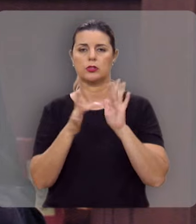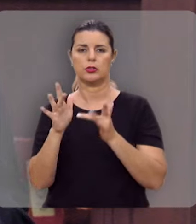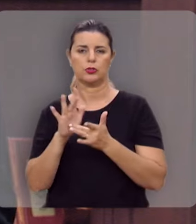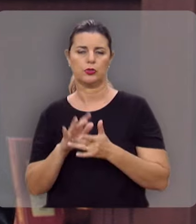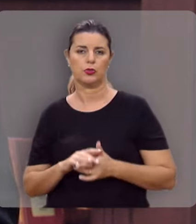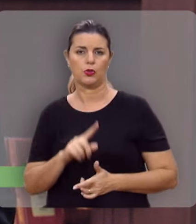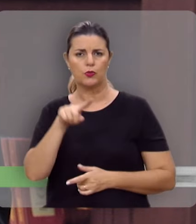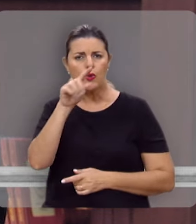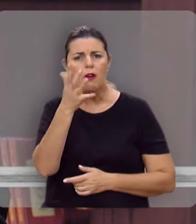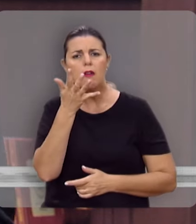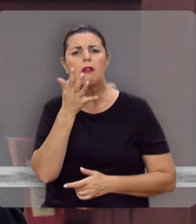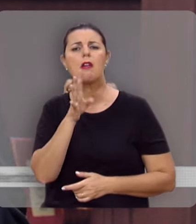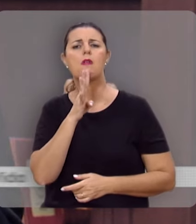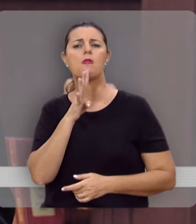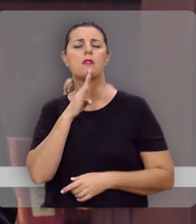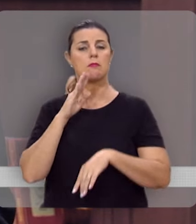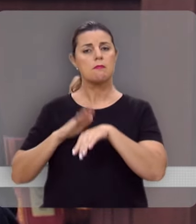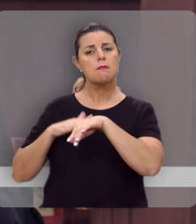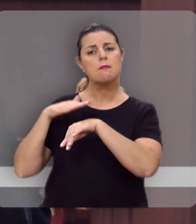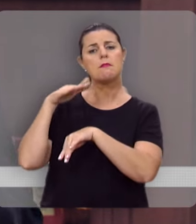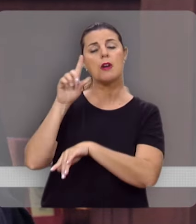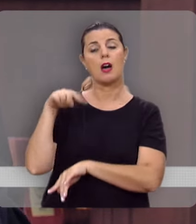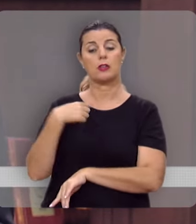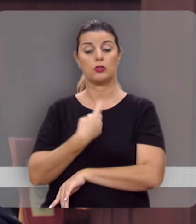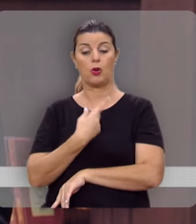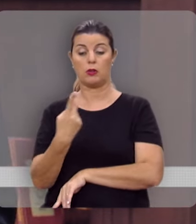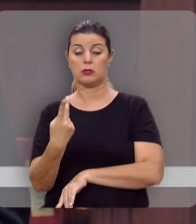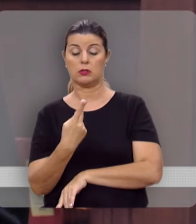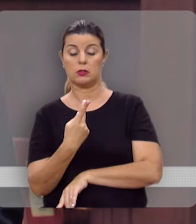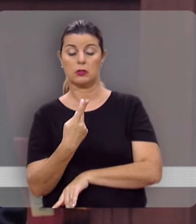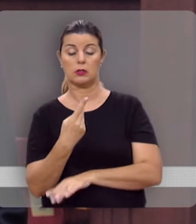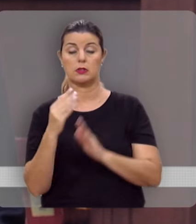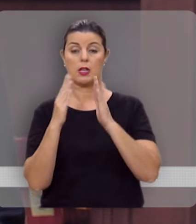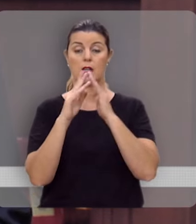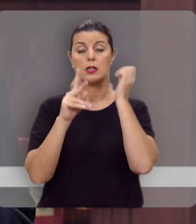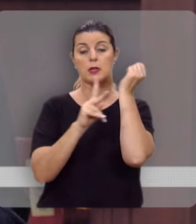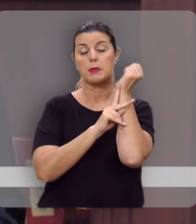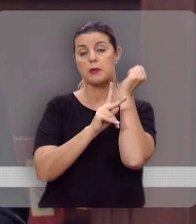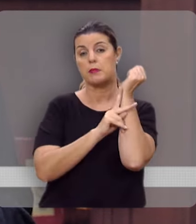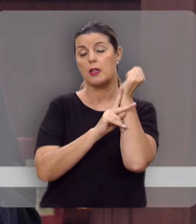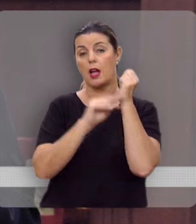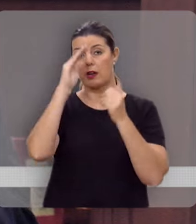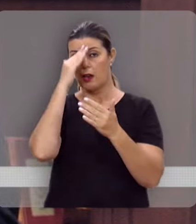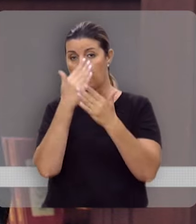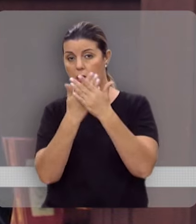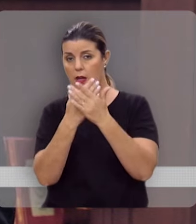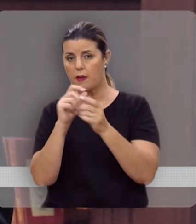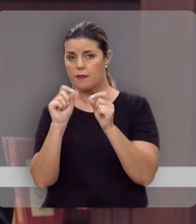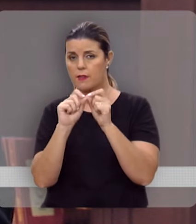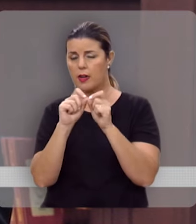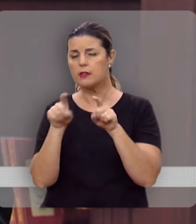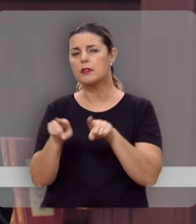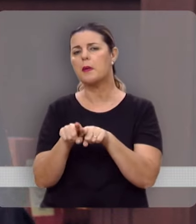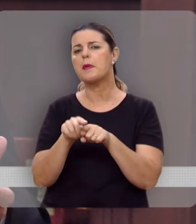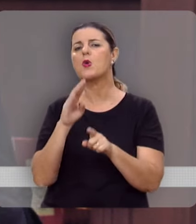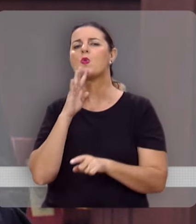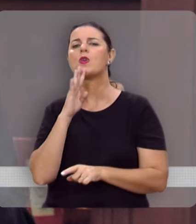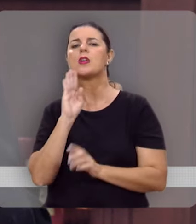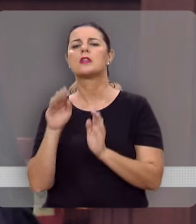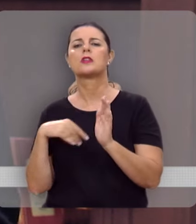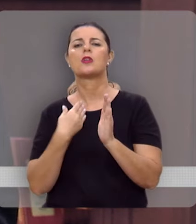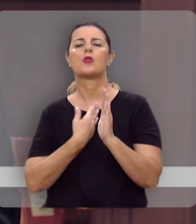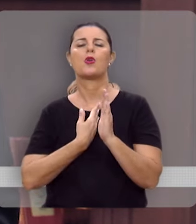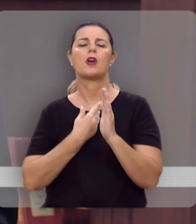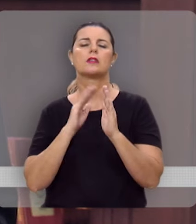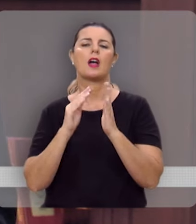E se você quer conhecer um pouco mais daquilo que nós, a Igreja Presbiteriana do Brasil, cremos e estamos fazendo, nos conheça também